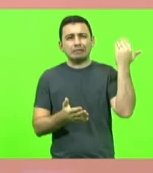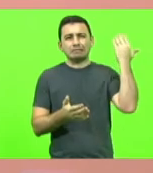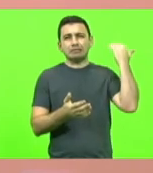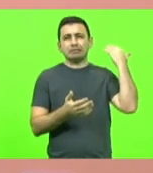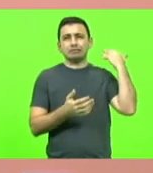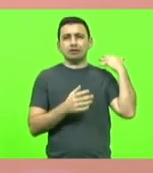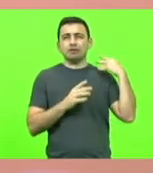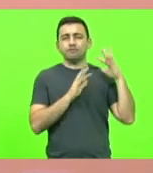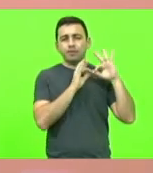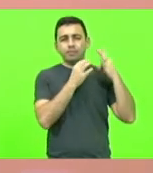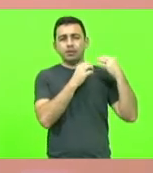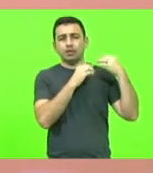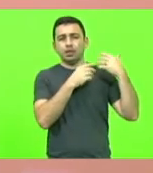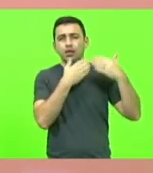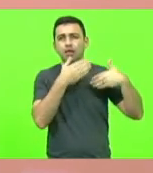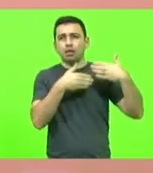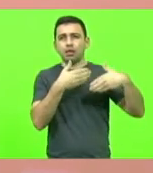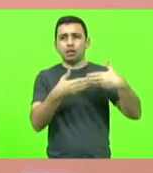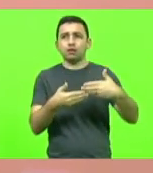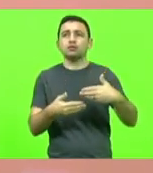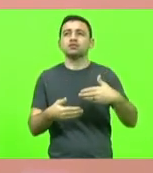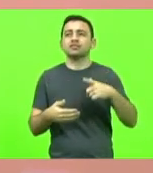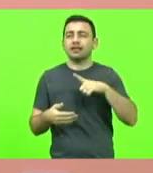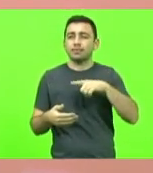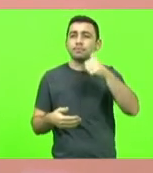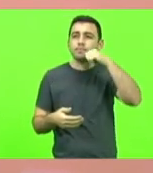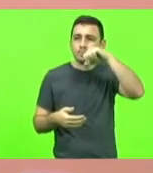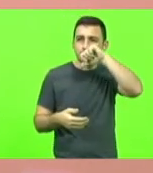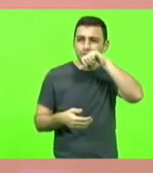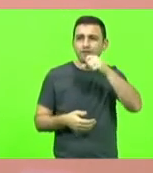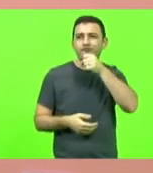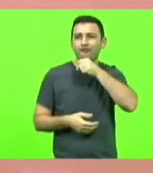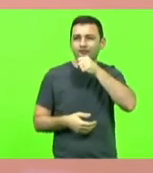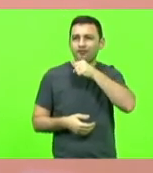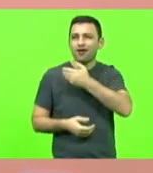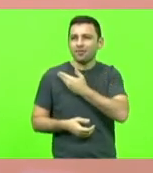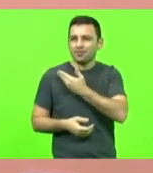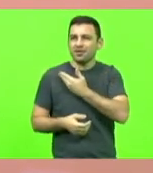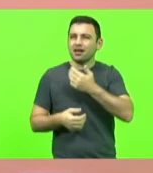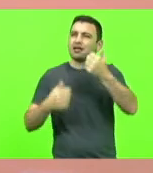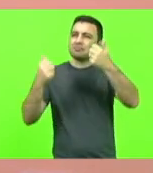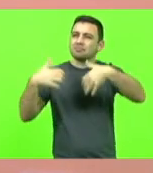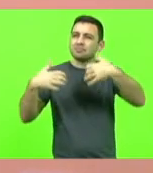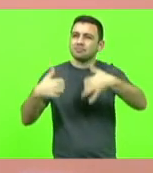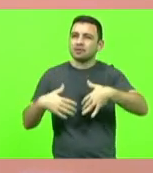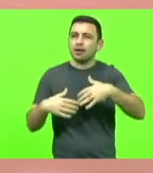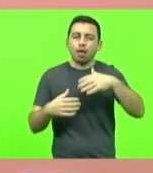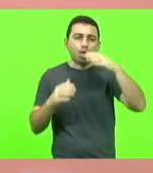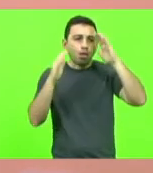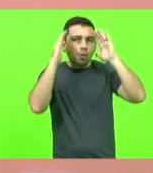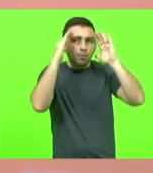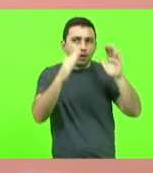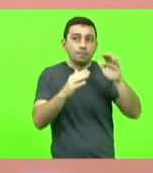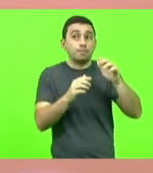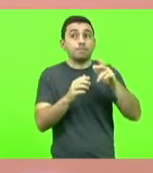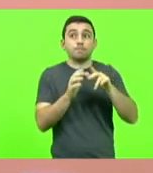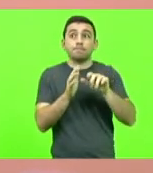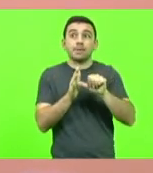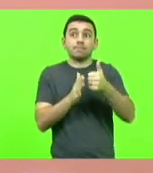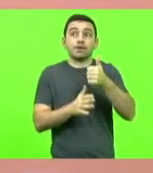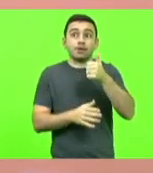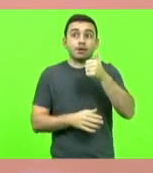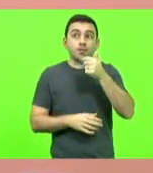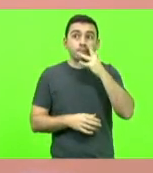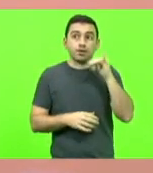comum a gente escutar as nossas mães avós e amigas contarem que obedeciam primeiro o pai e depois de